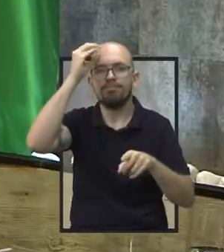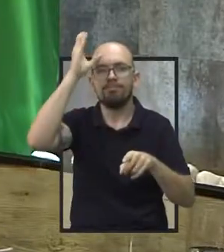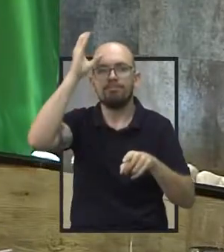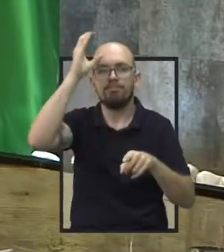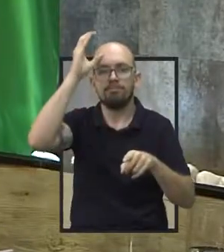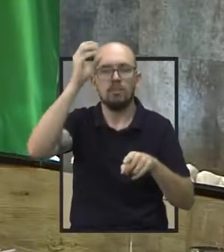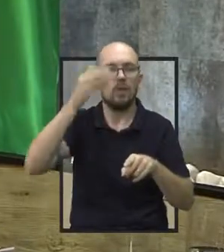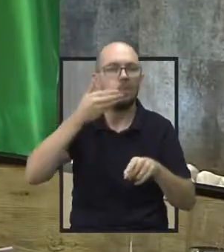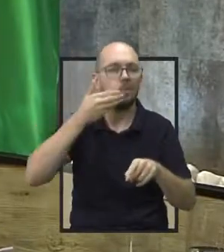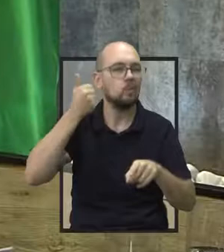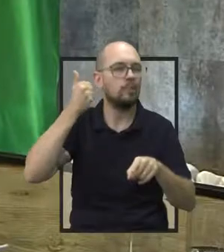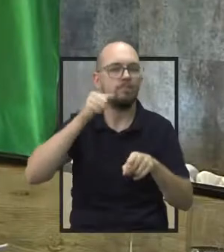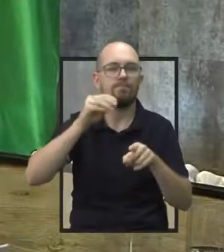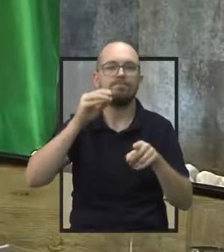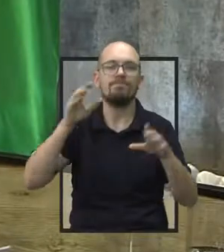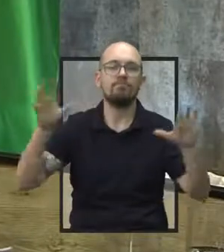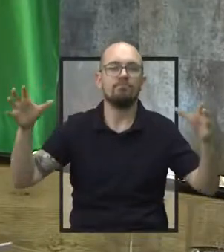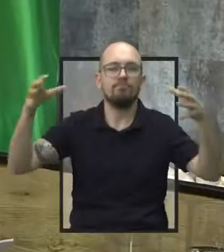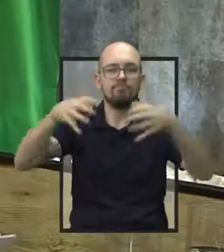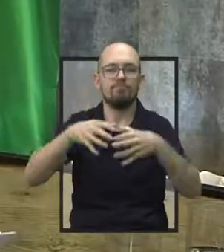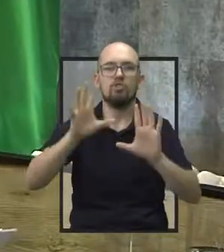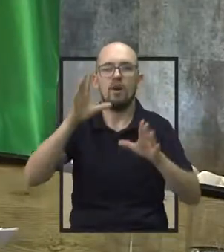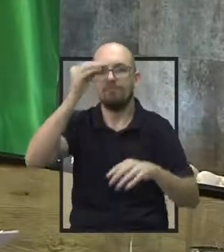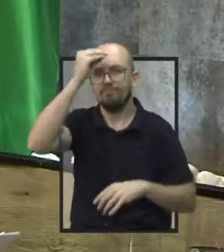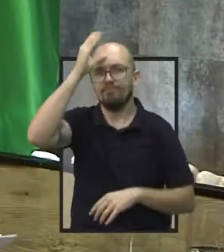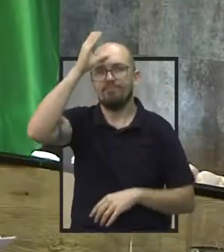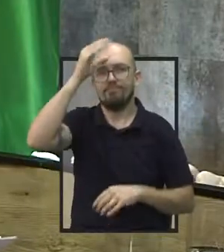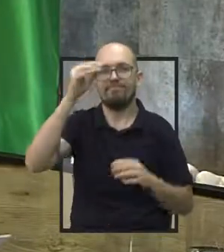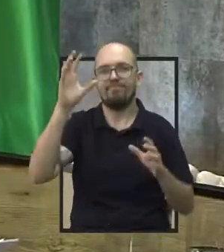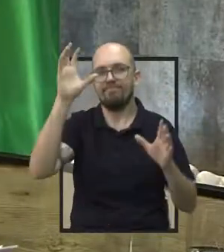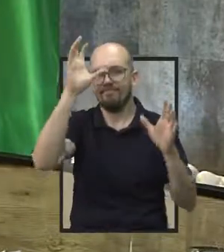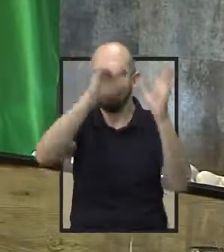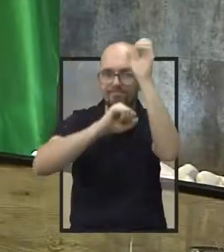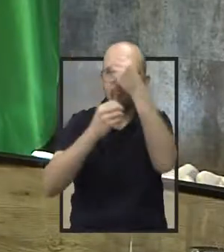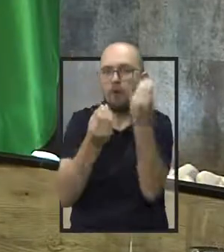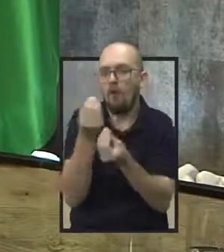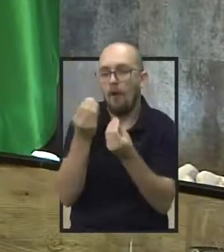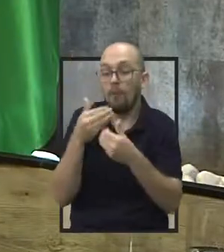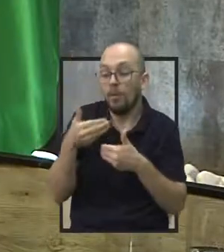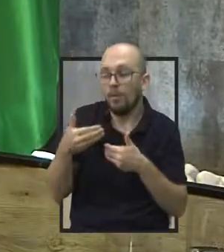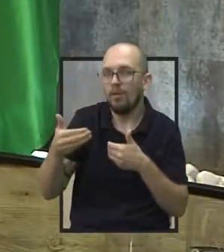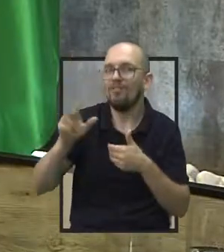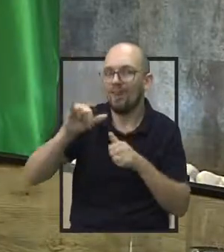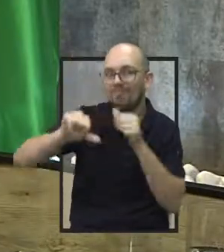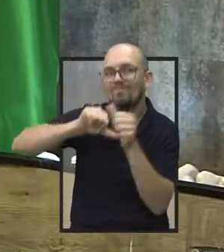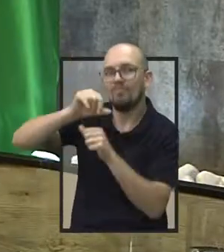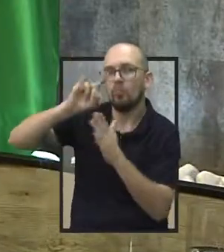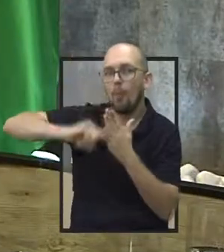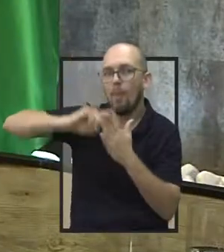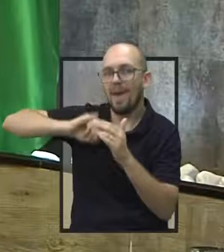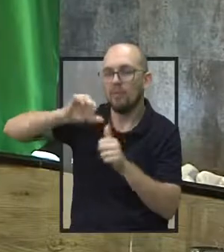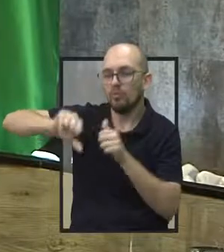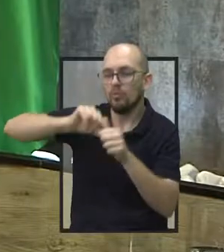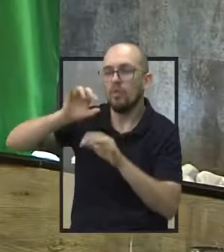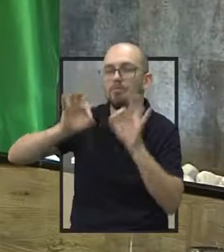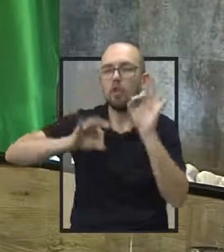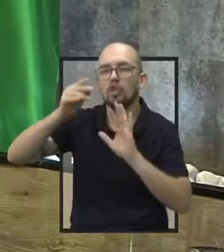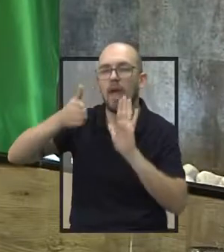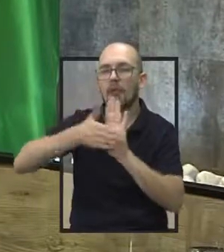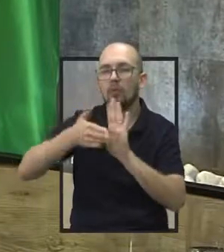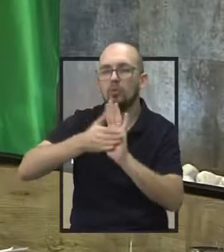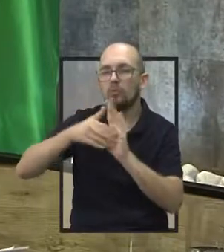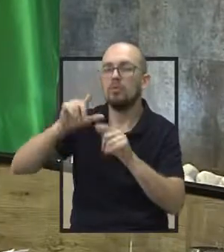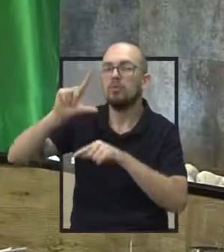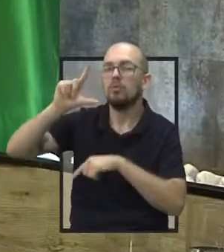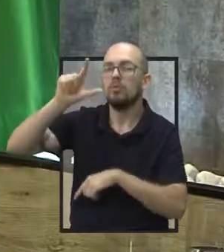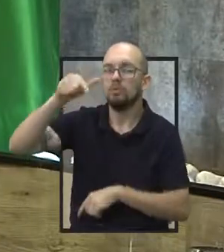um pouquinho mais de conhecimento para elaborar toda a sua documentação em relação aos projetos que eles